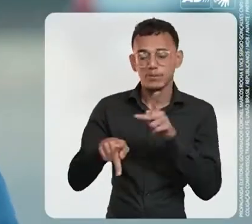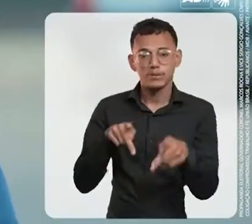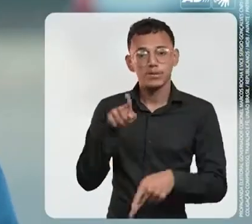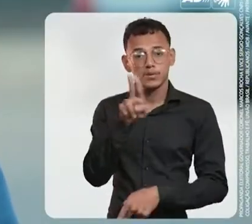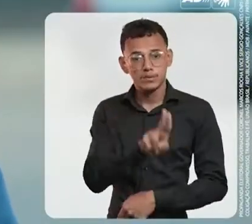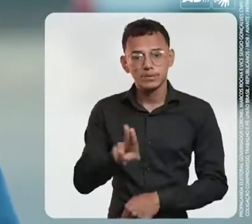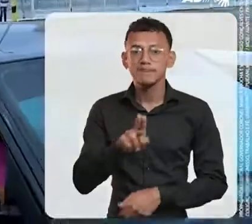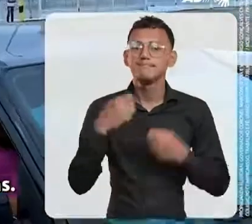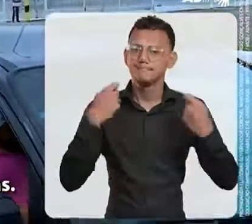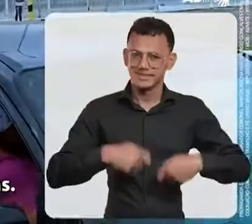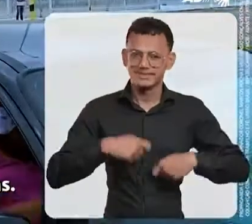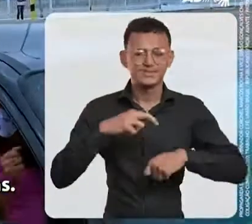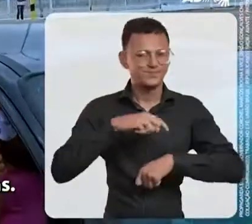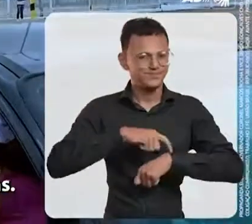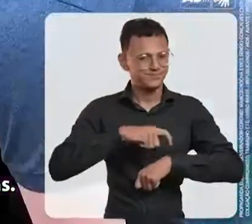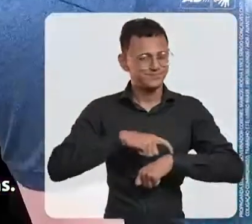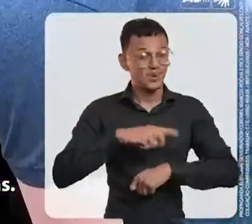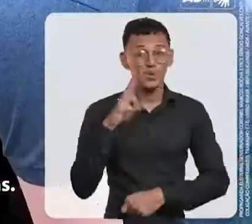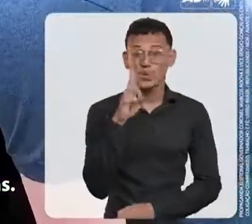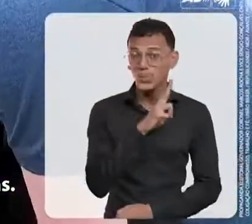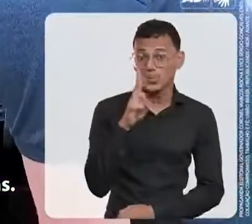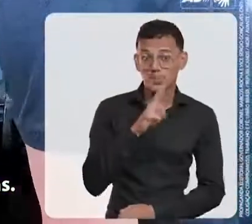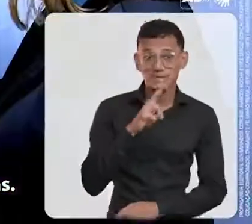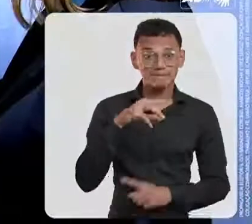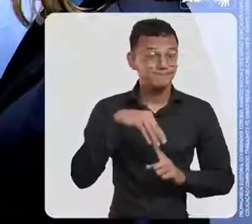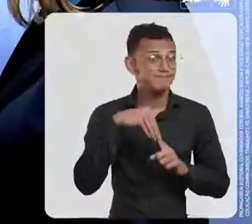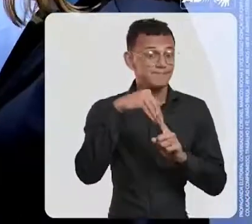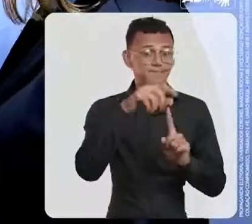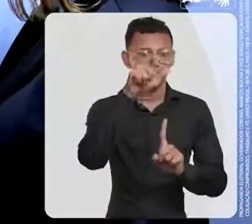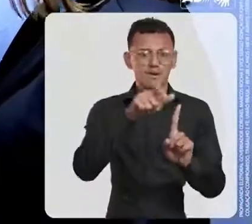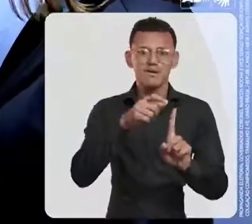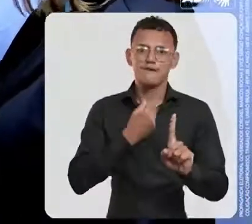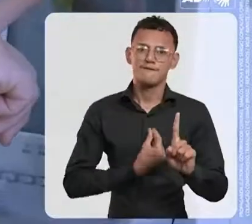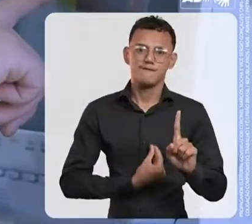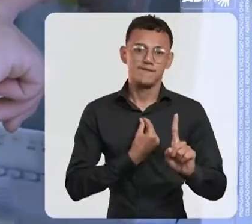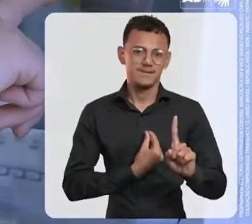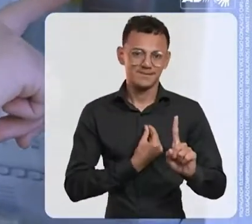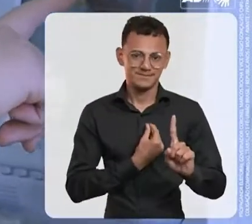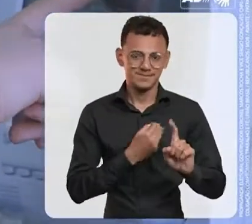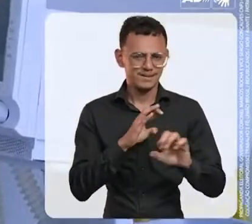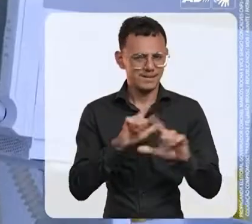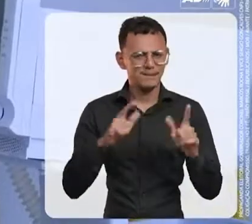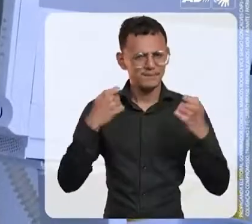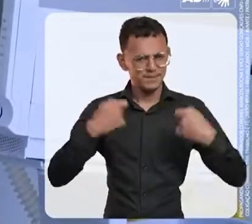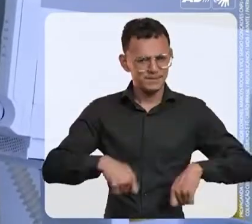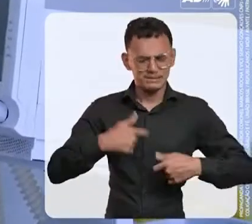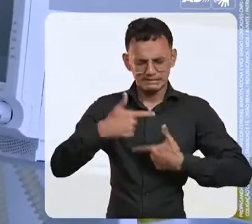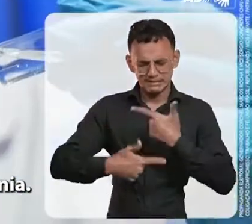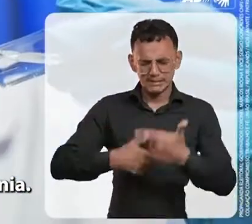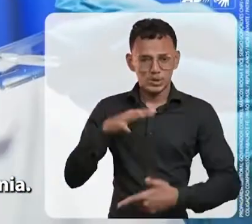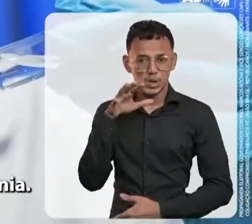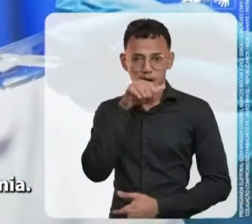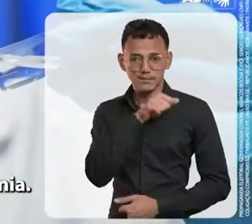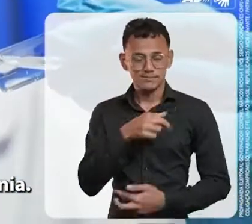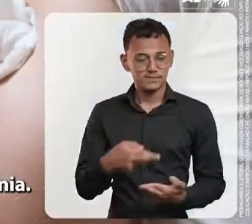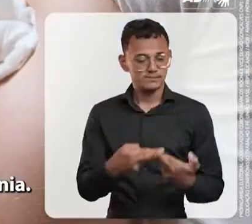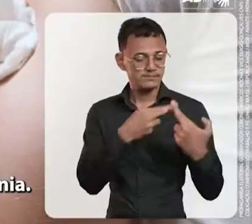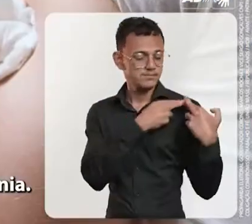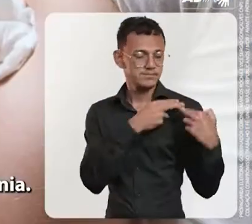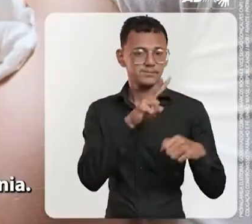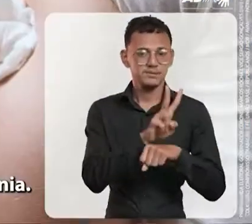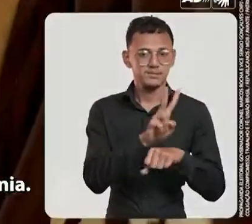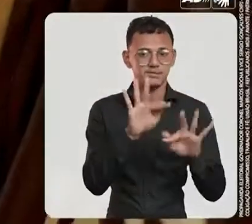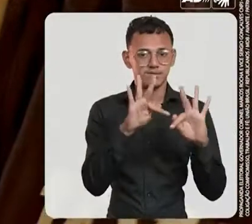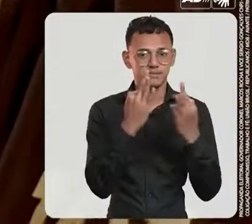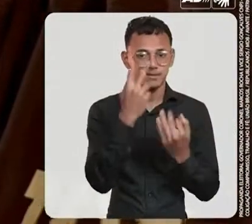população mais necessitava. Era uma questão de priorizar vidas. Tivemos que agir com rapidez e muita responsabilidade para proteger as